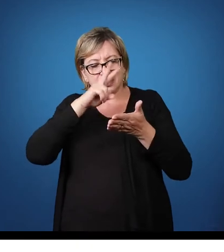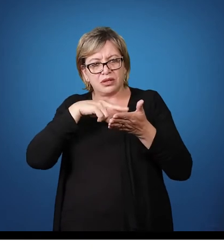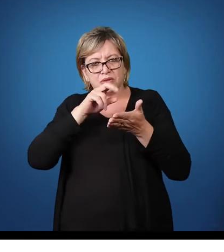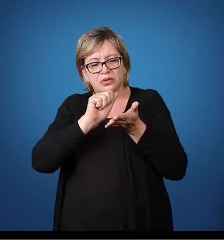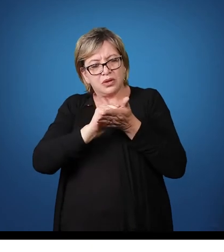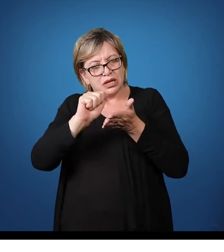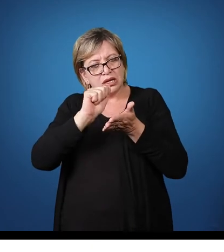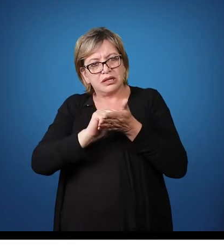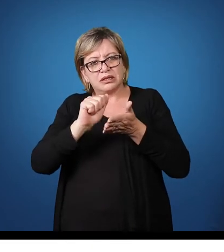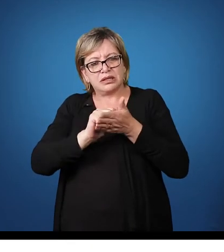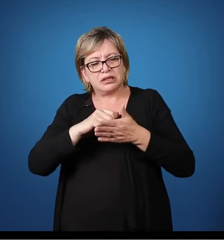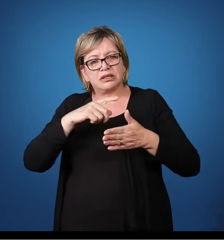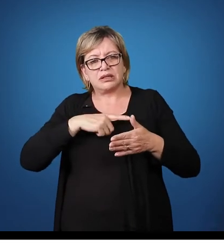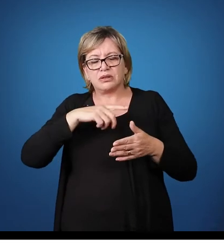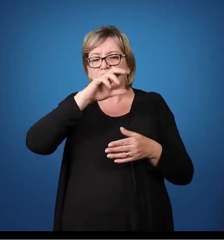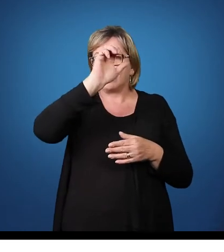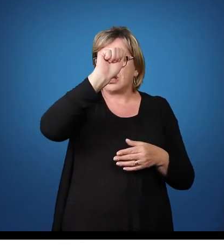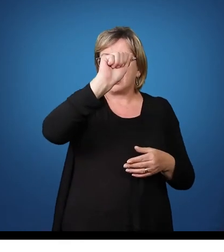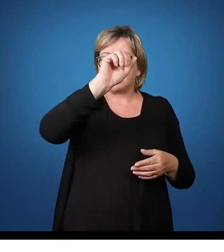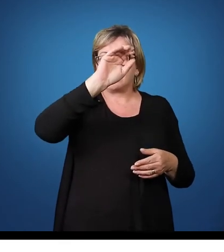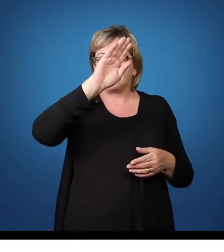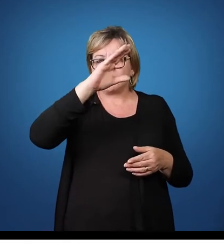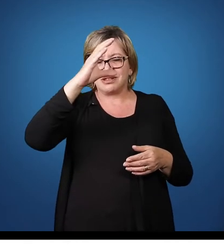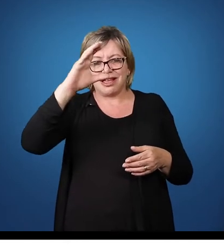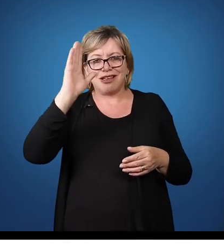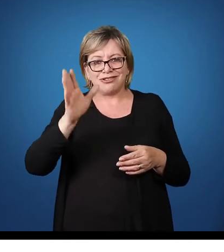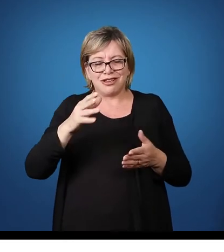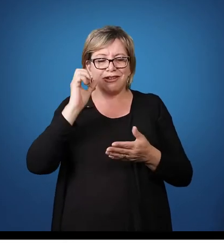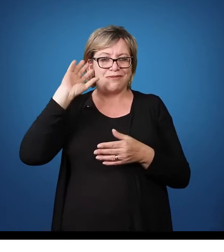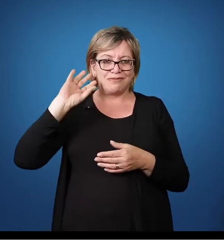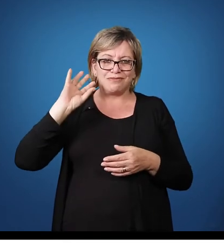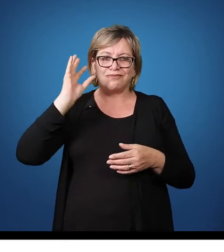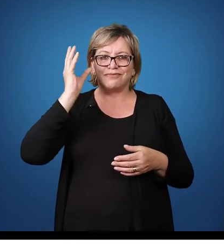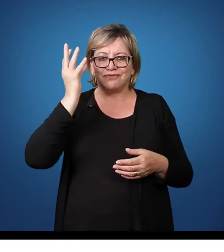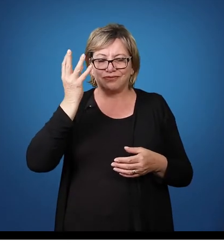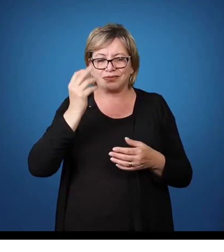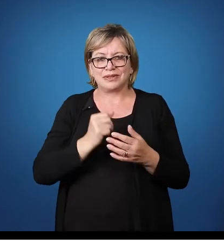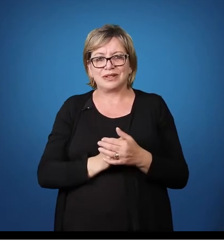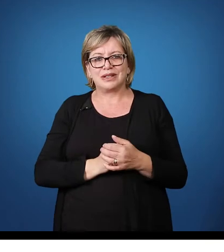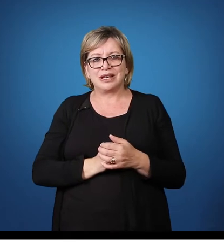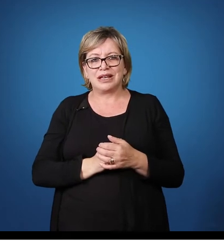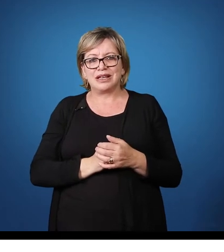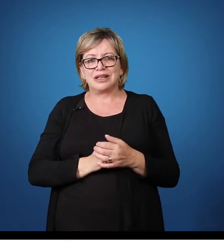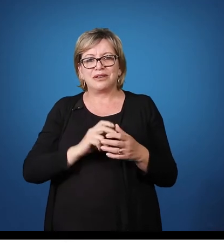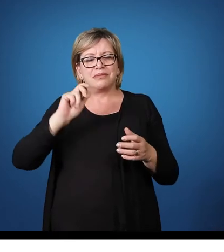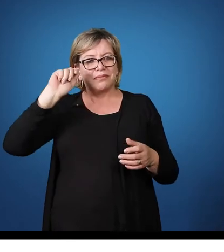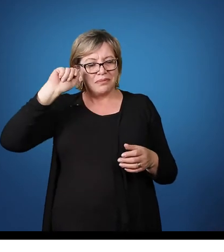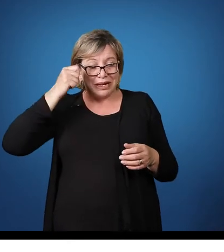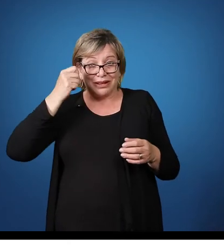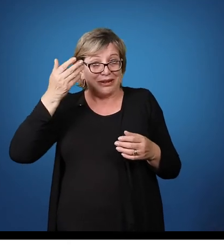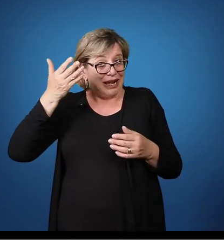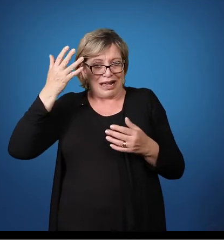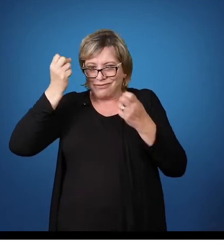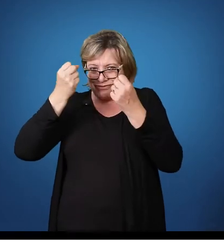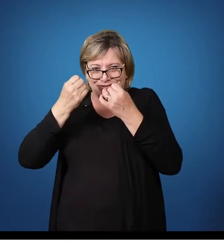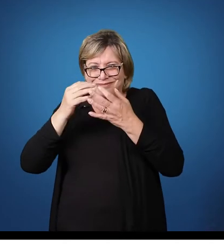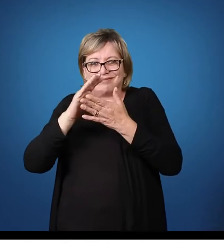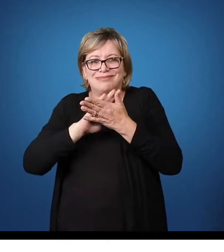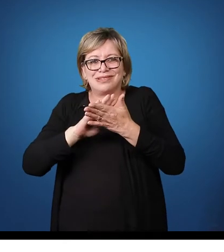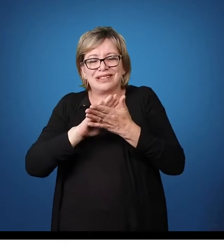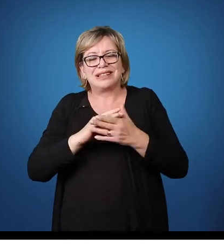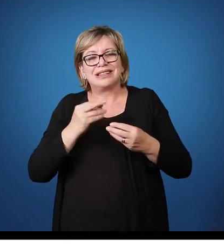alfabetização ali completa. E o preto também que não foi citado, né,